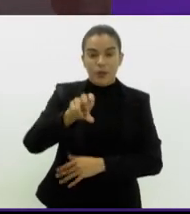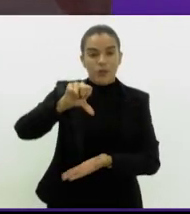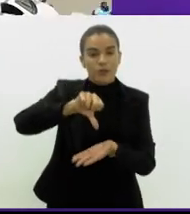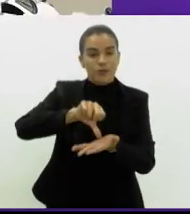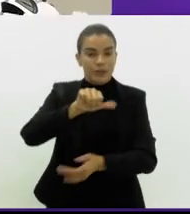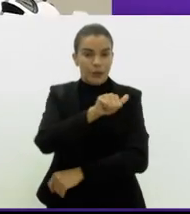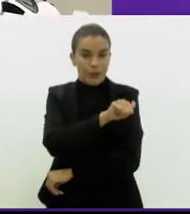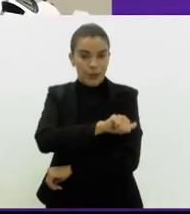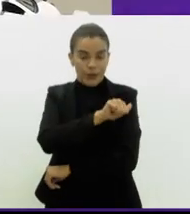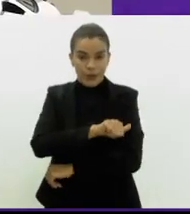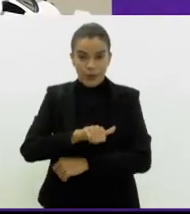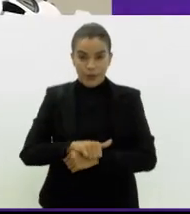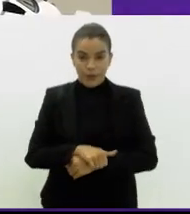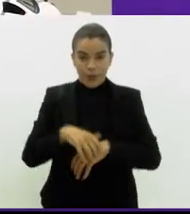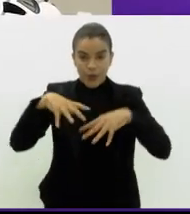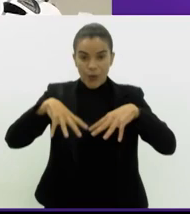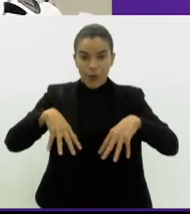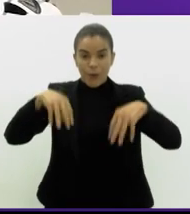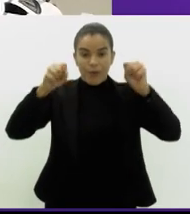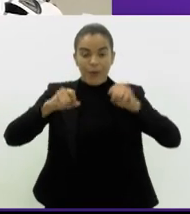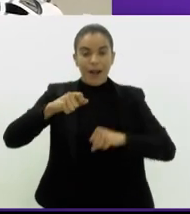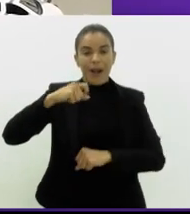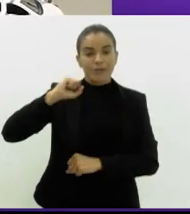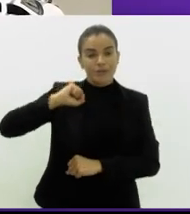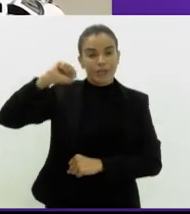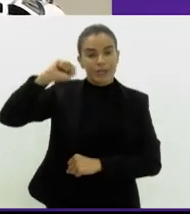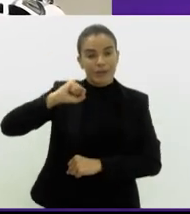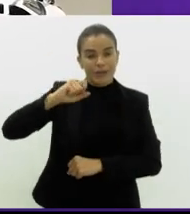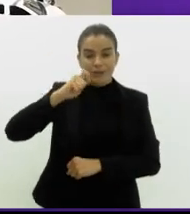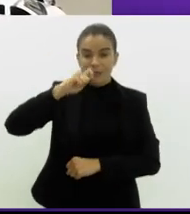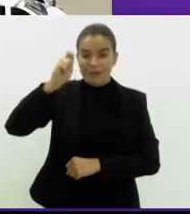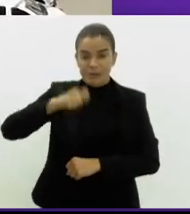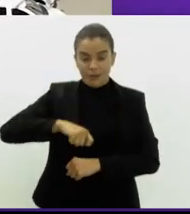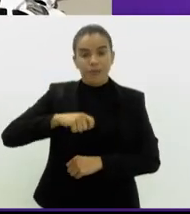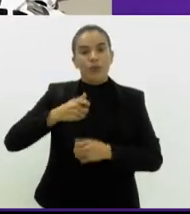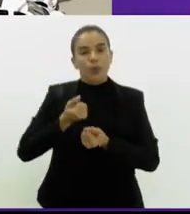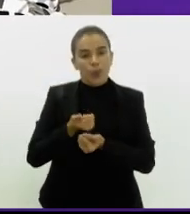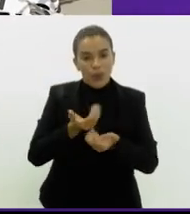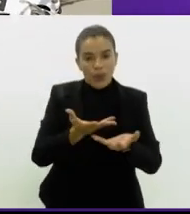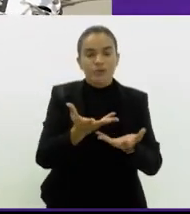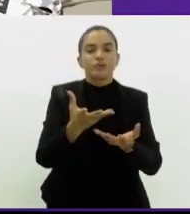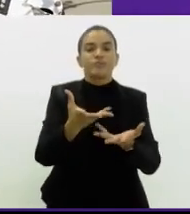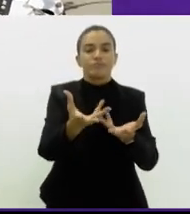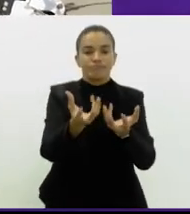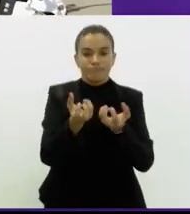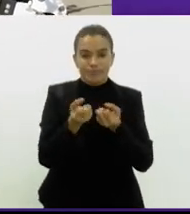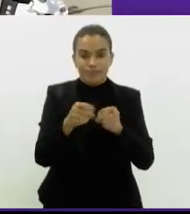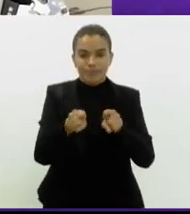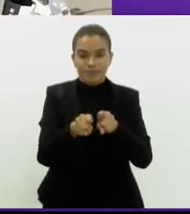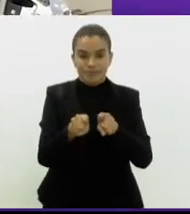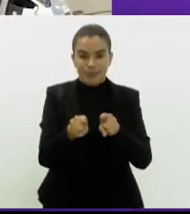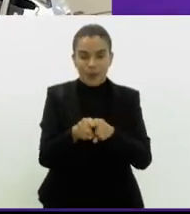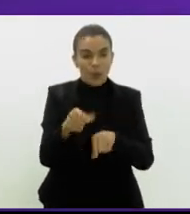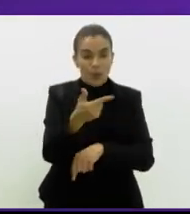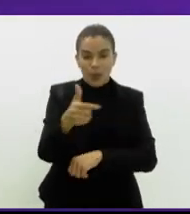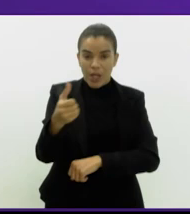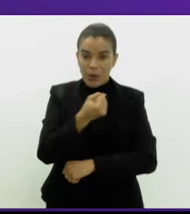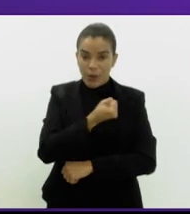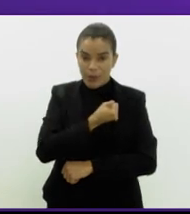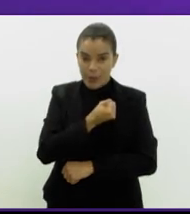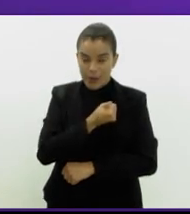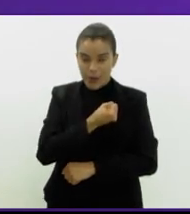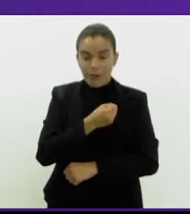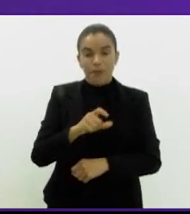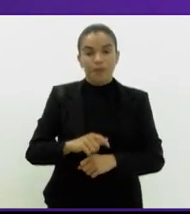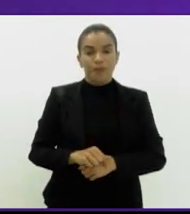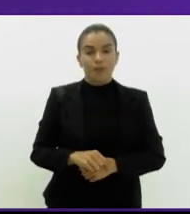Rio. O Palácio Tiradentes também vai receber doações na Rua 1º de Março sem número. Estamos recebendo